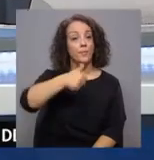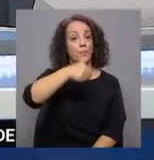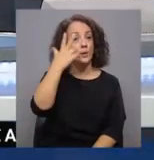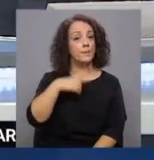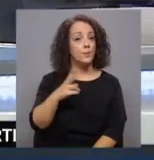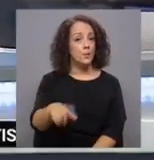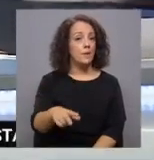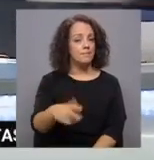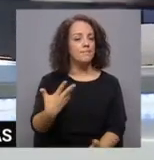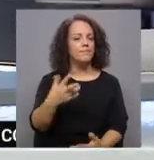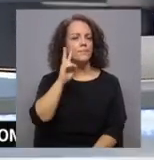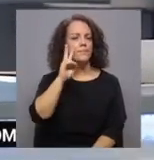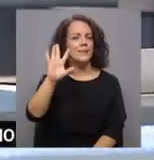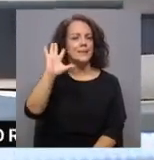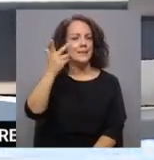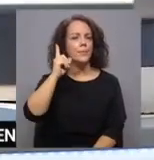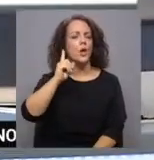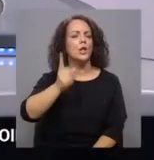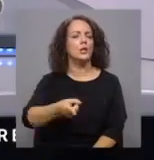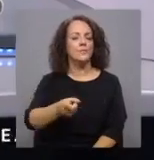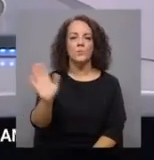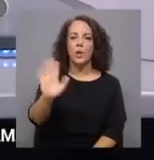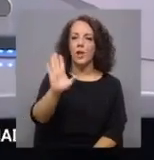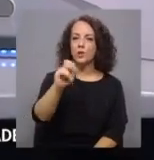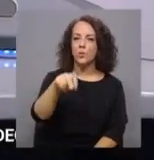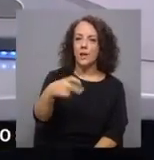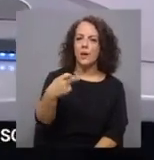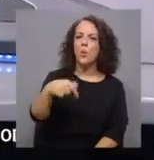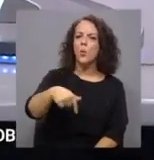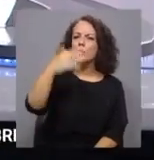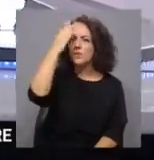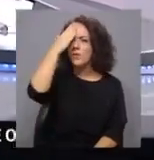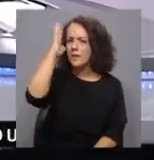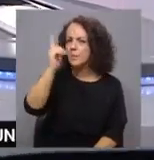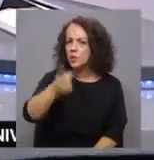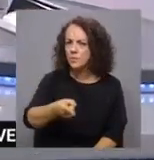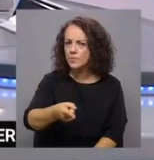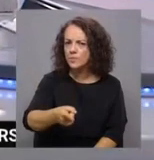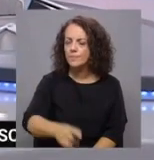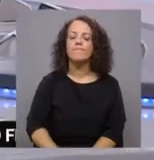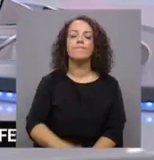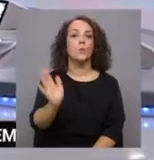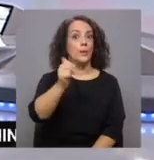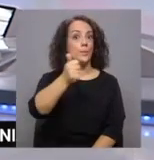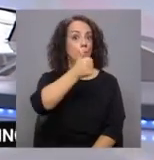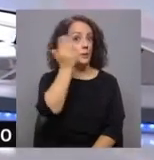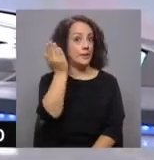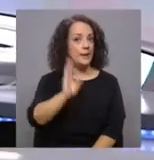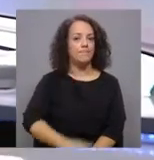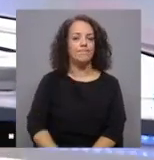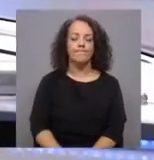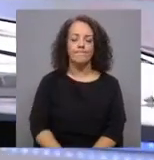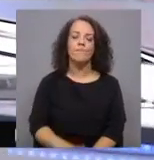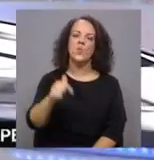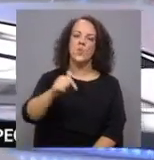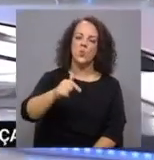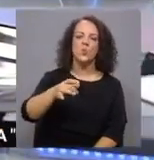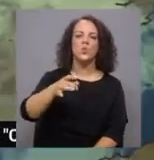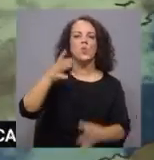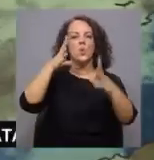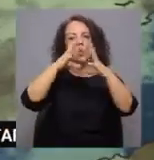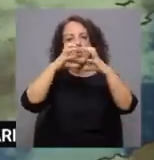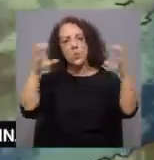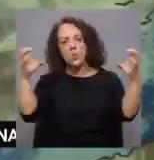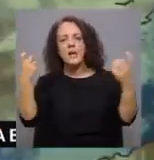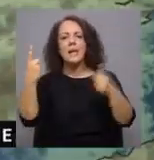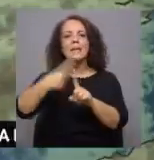Bom Portugal. Vamos ver o tempo que faz. Olá, Joana, previsões para hoje. Olá, João. Bom dia. Nobulosidade, vamos ter uma pequena